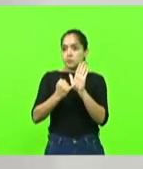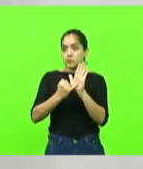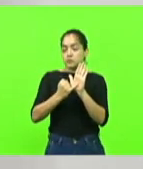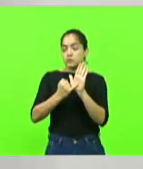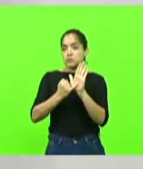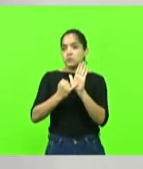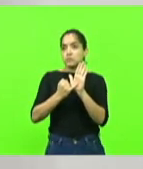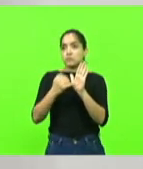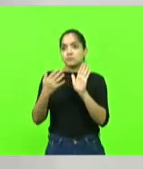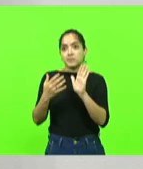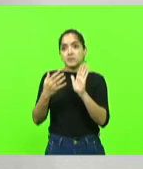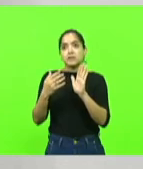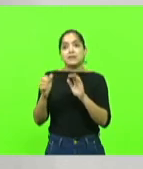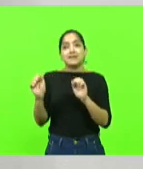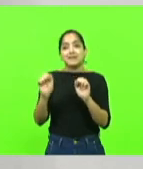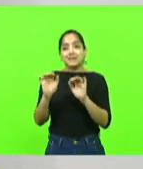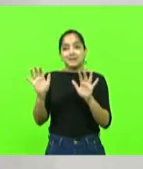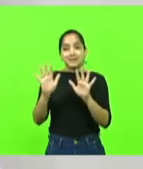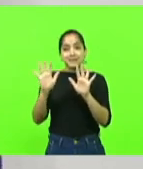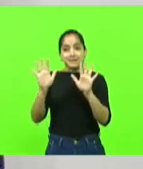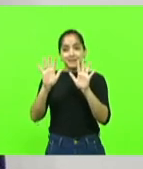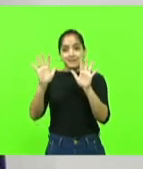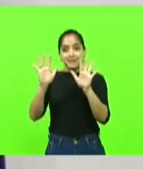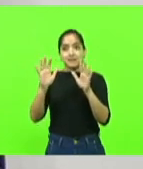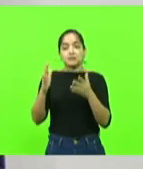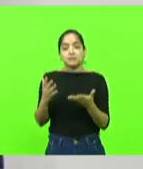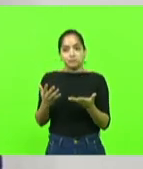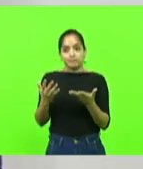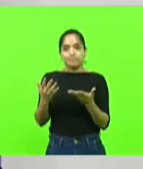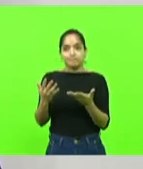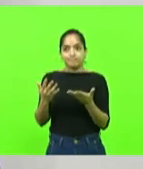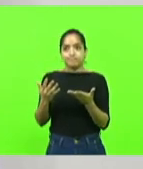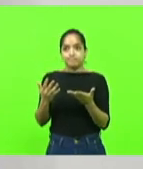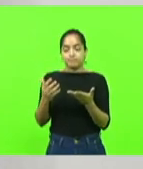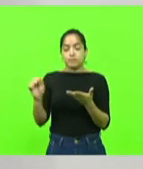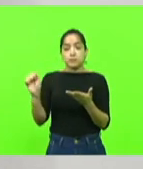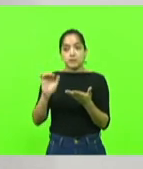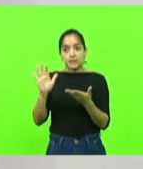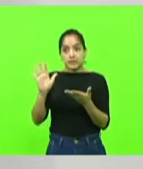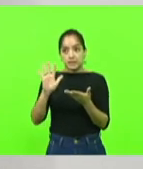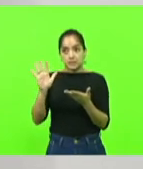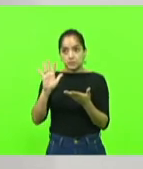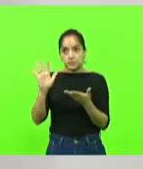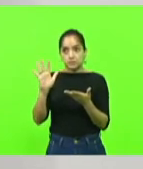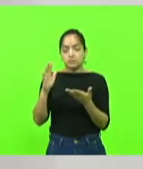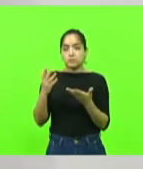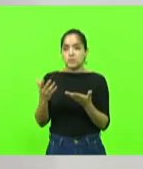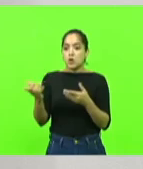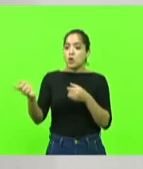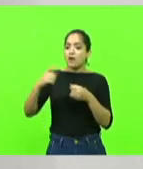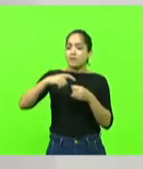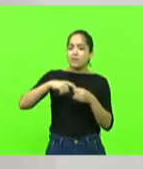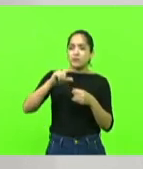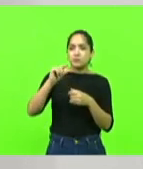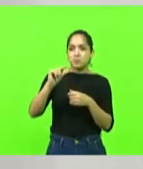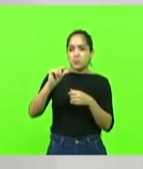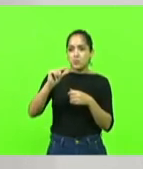Está ficando caro para Joinville ser catarinense. Está ficando caro. O retorno é muito pouco.